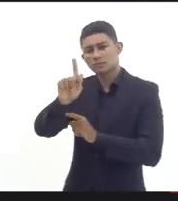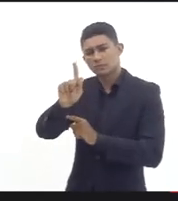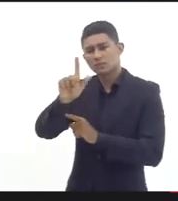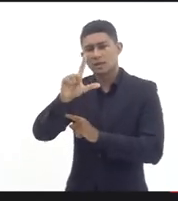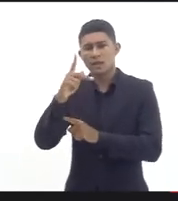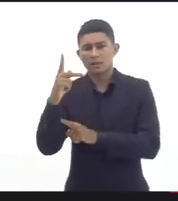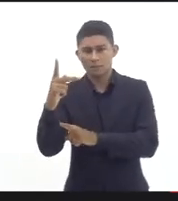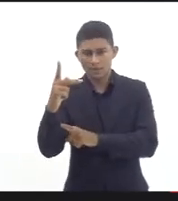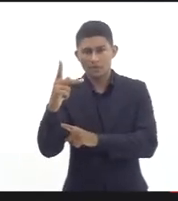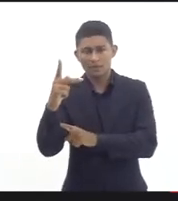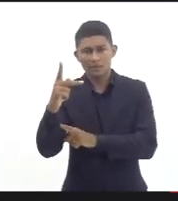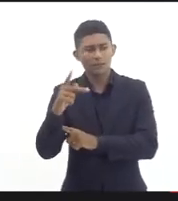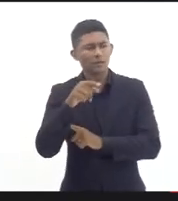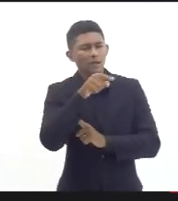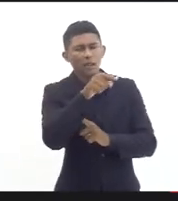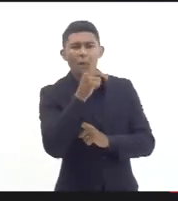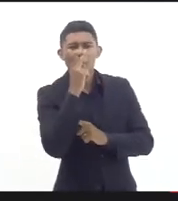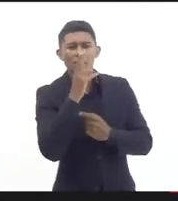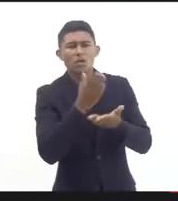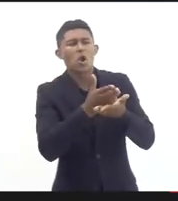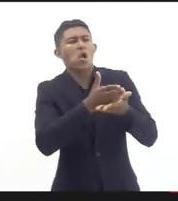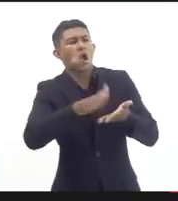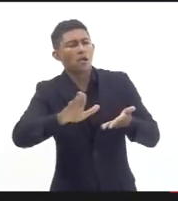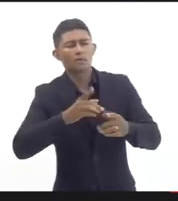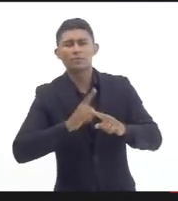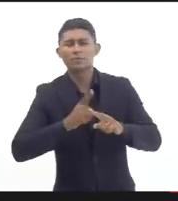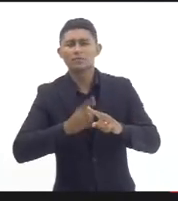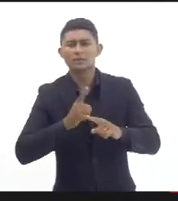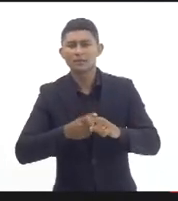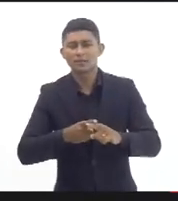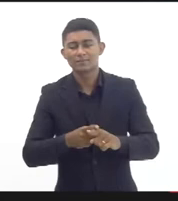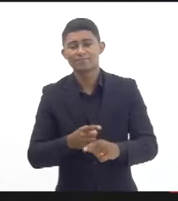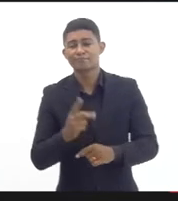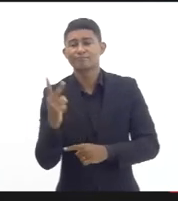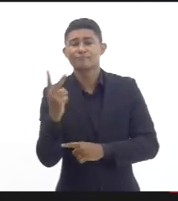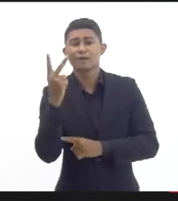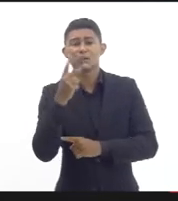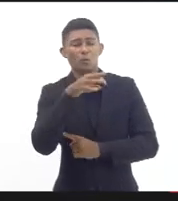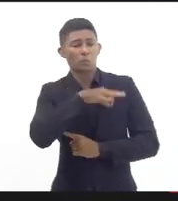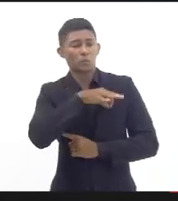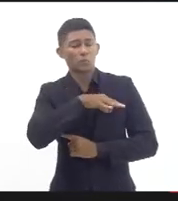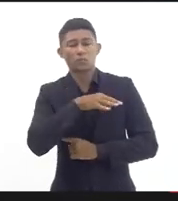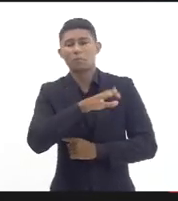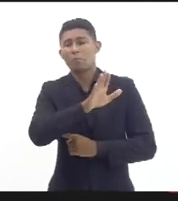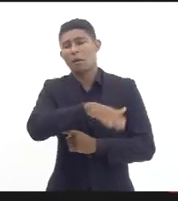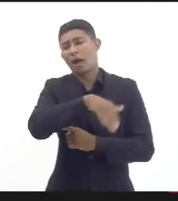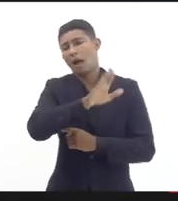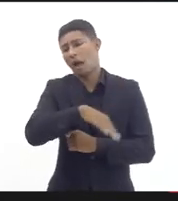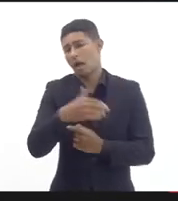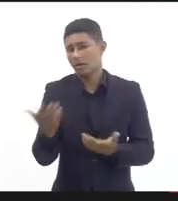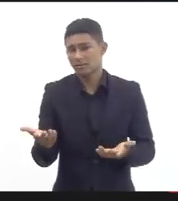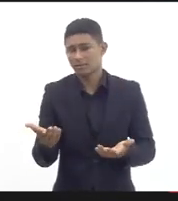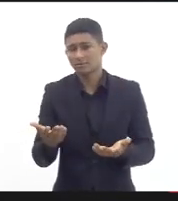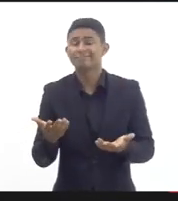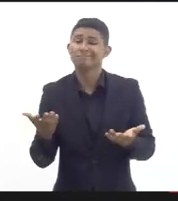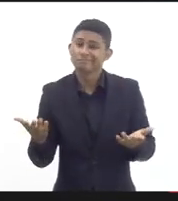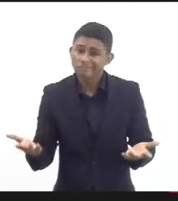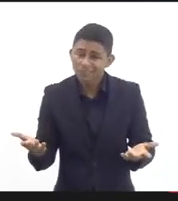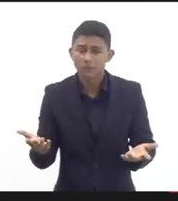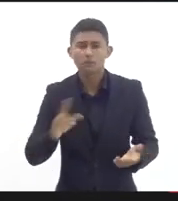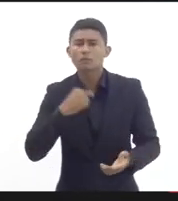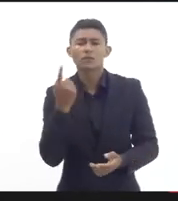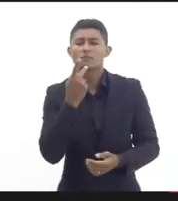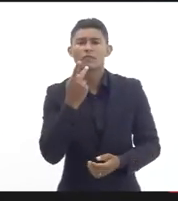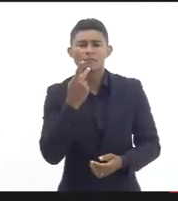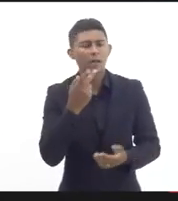vaga sobrando de GLP porque o valor da GLP é muito baixo não é atrativo então quando a gente fala de valorização profissional